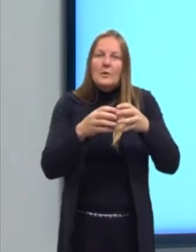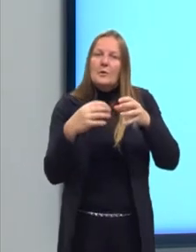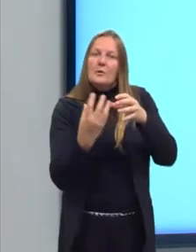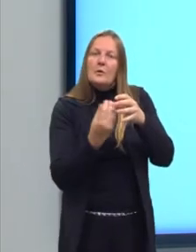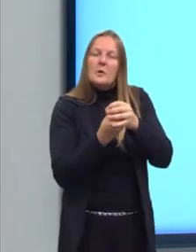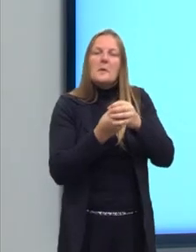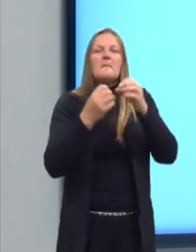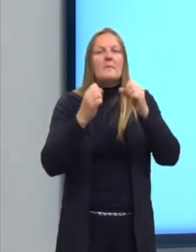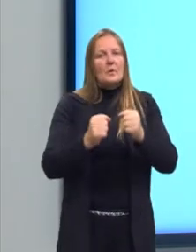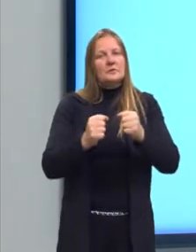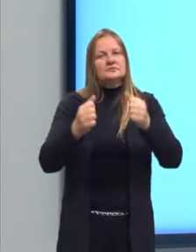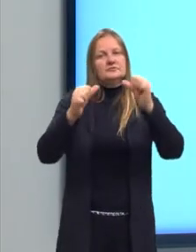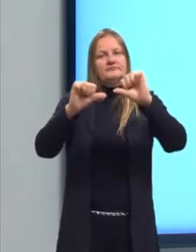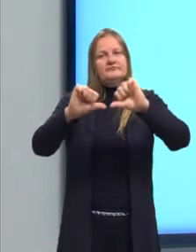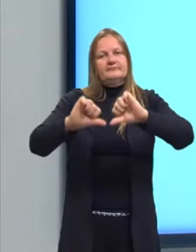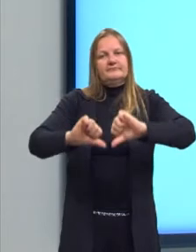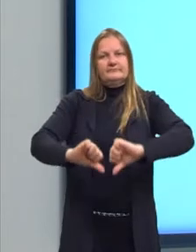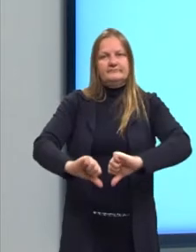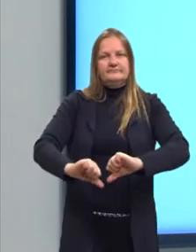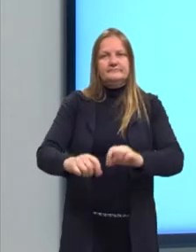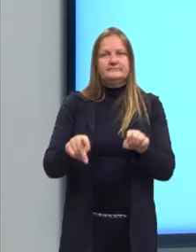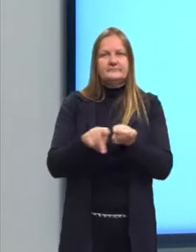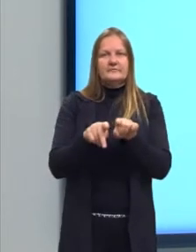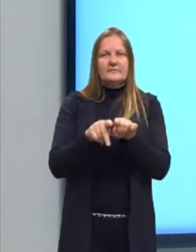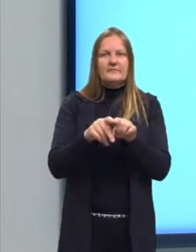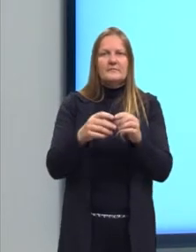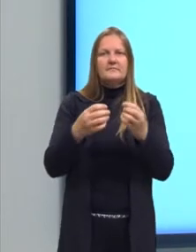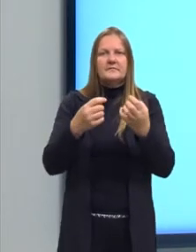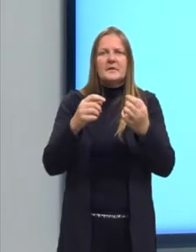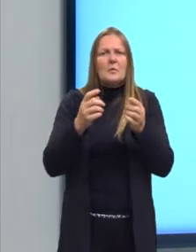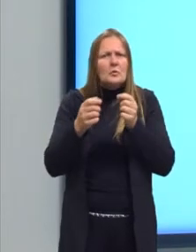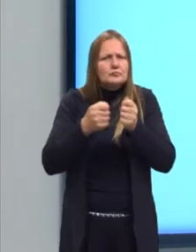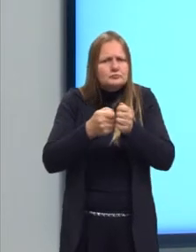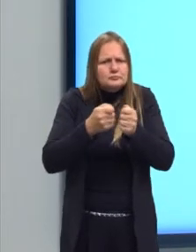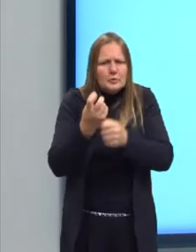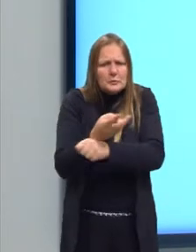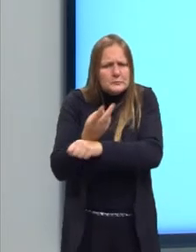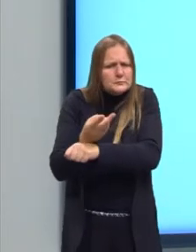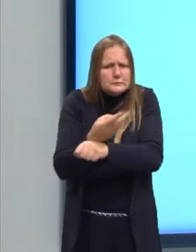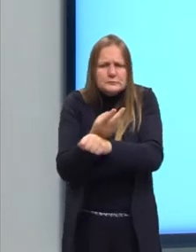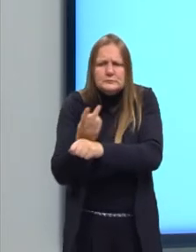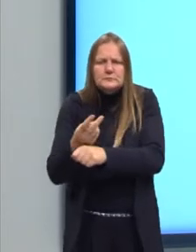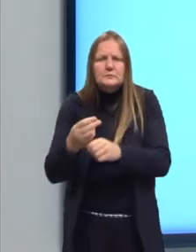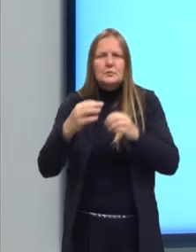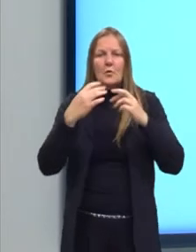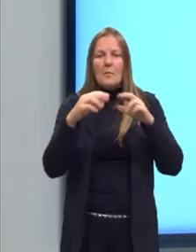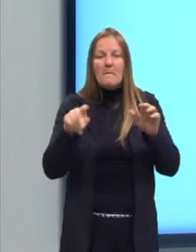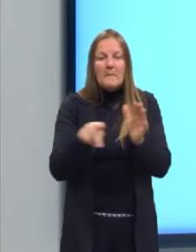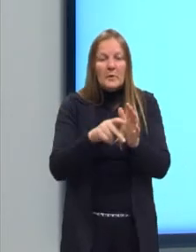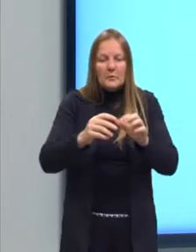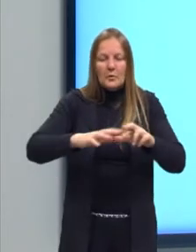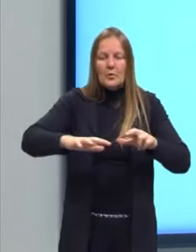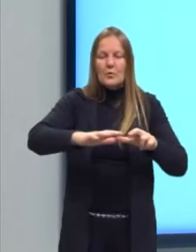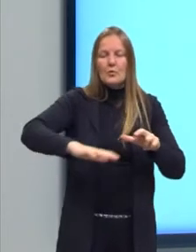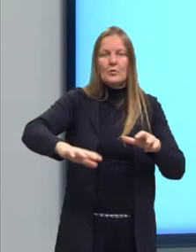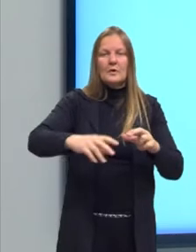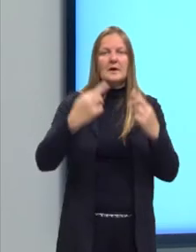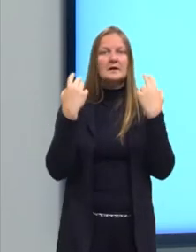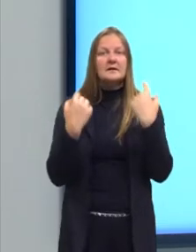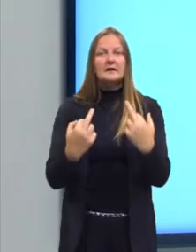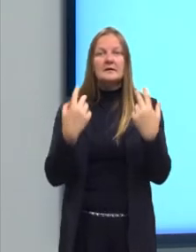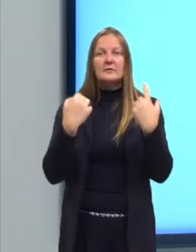prejudicada, pode ser prejudicado pela disputa dos recursos naturais. Esses fatores